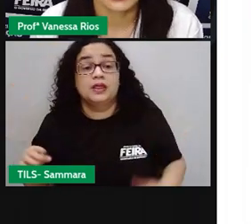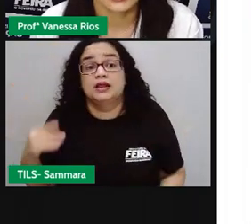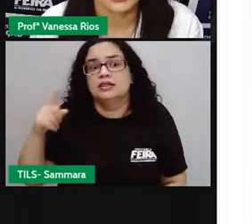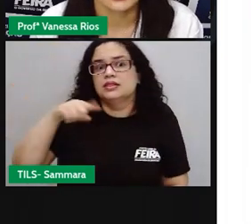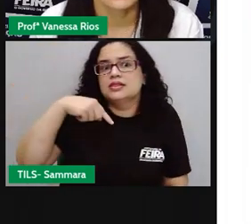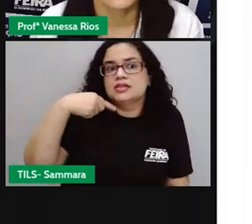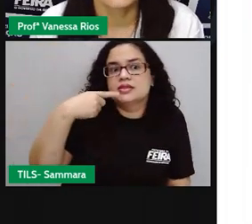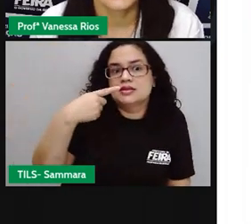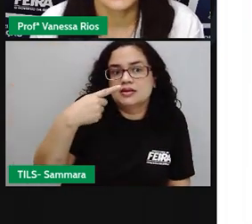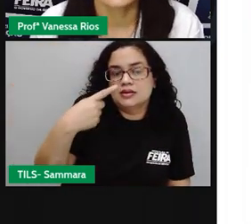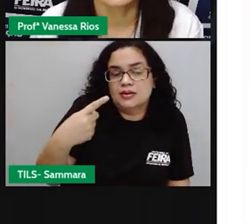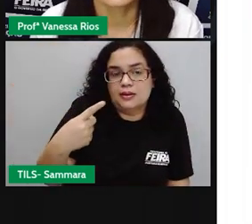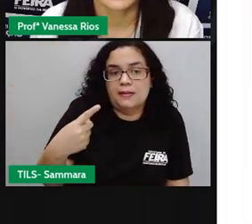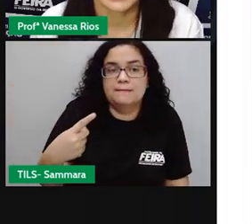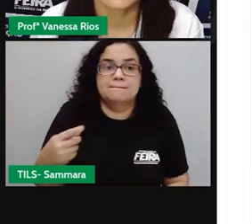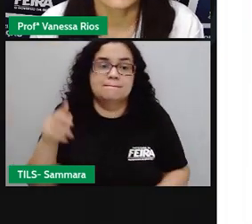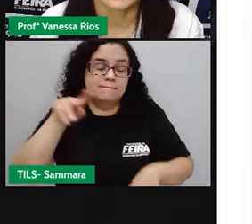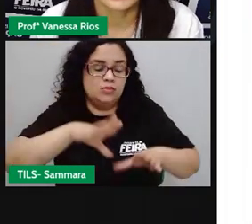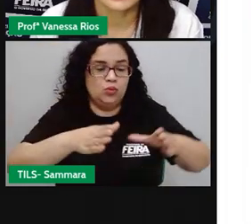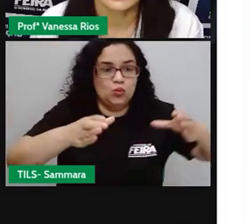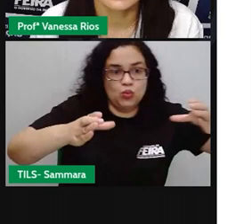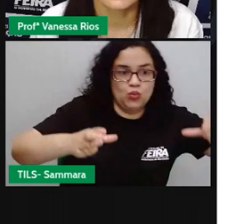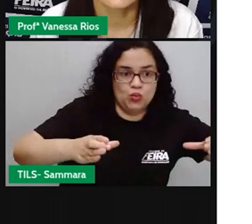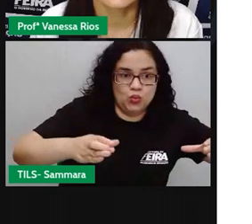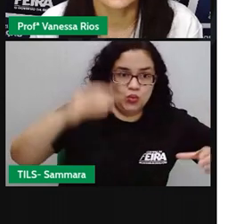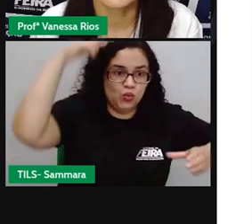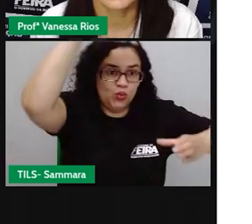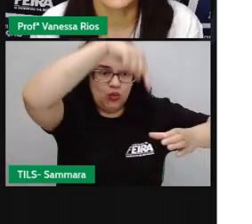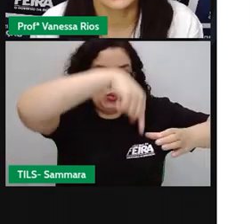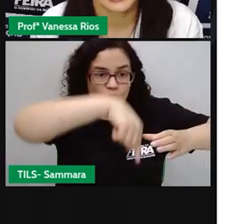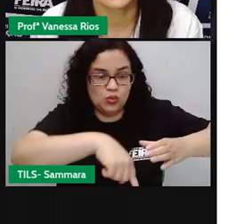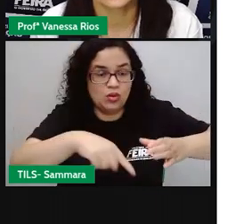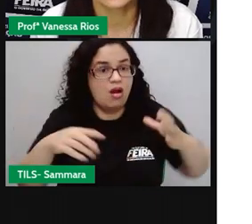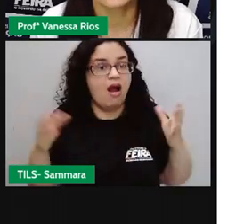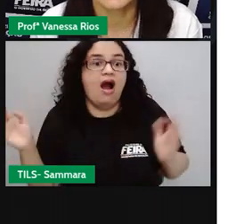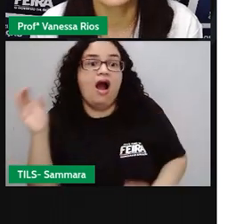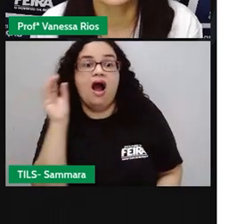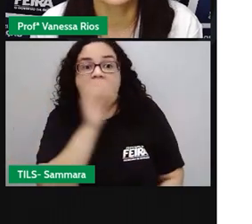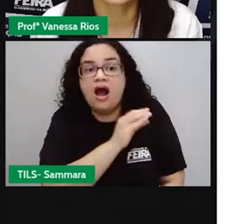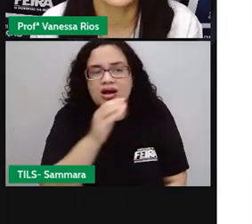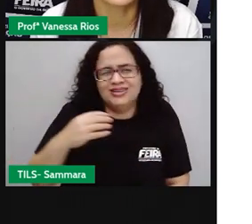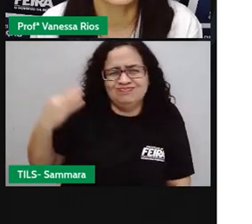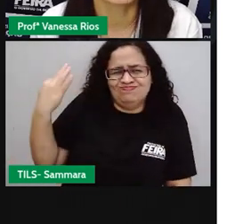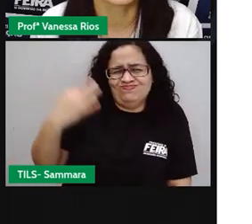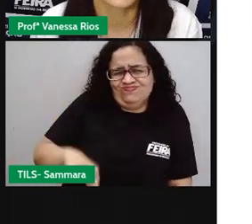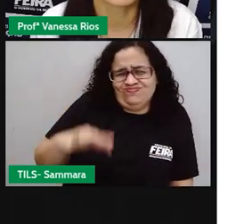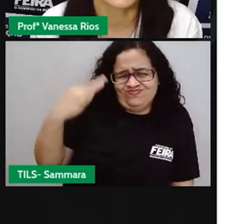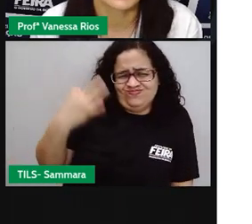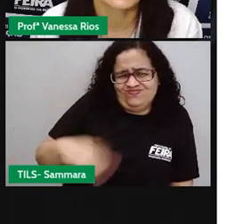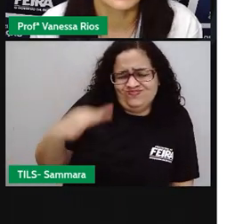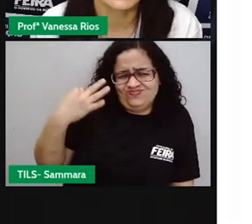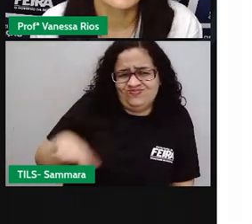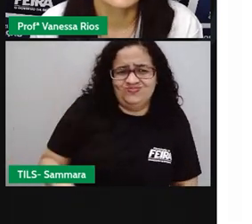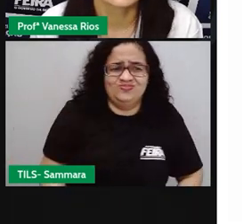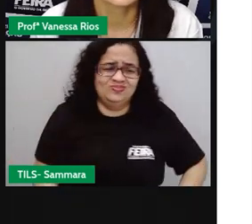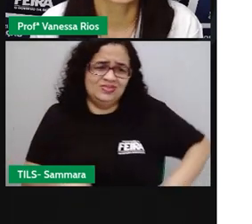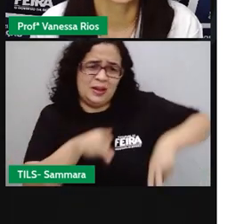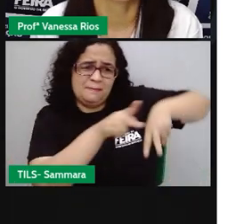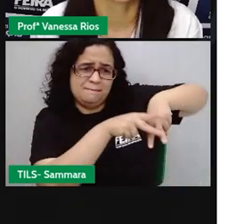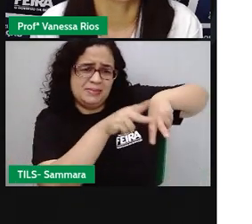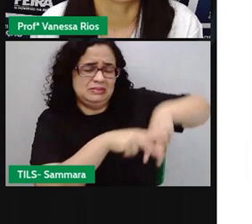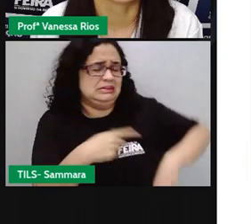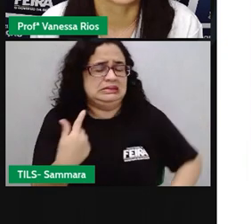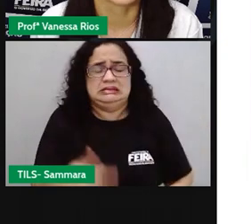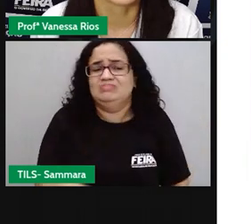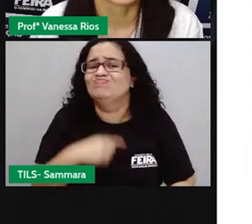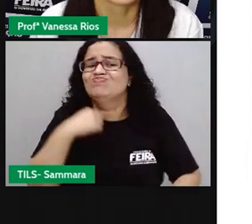de repente, o pé num buraco e, de imediato, uma dor terrível na perna e